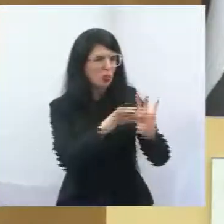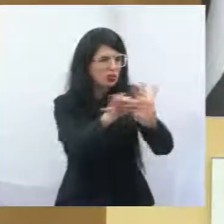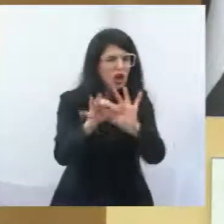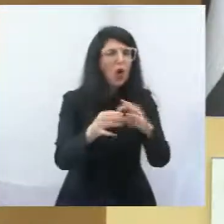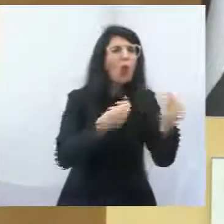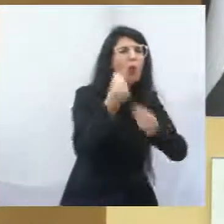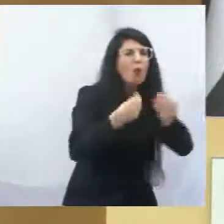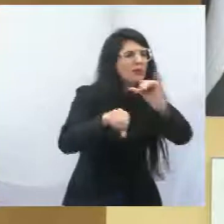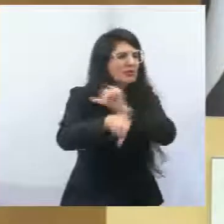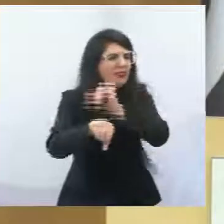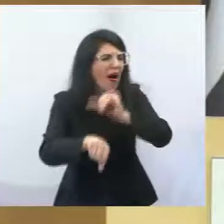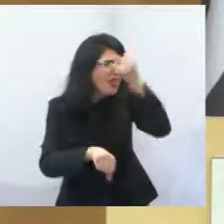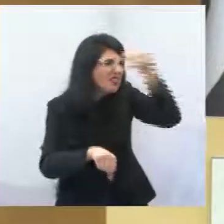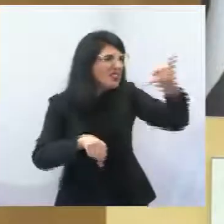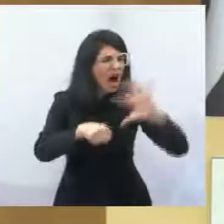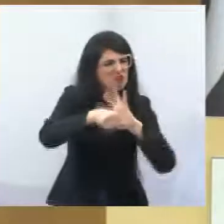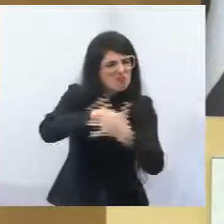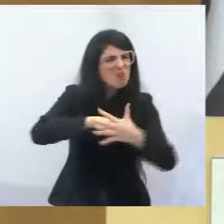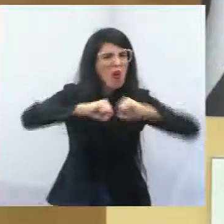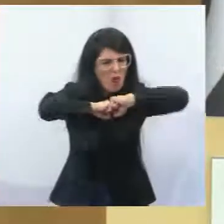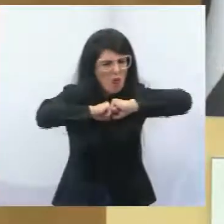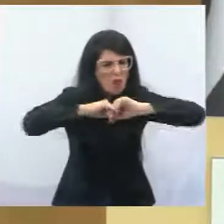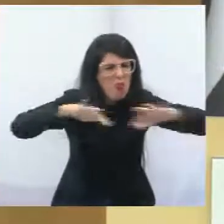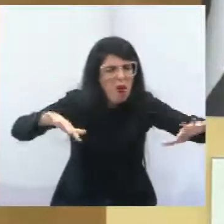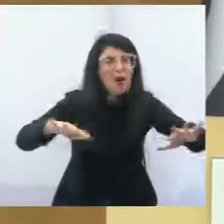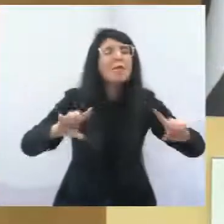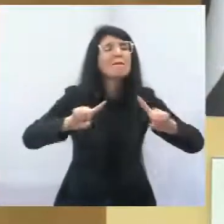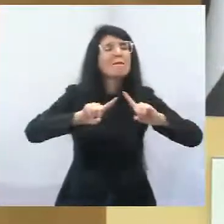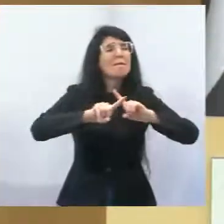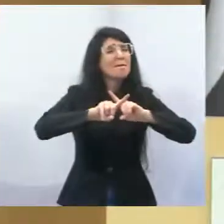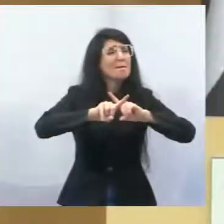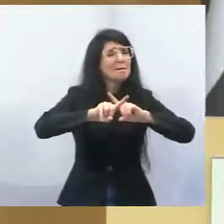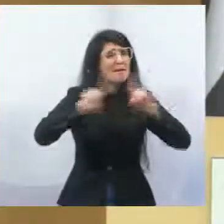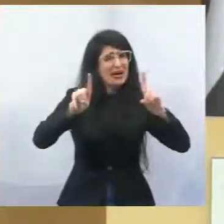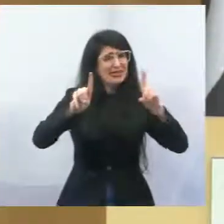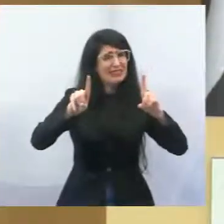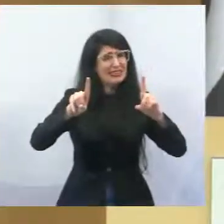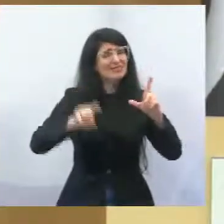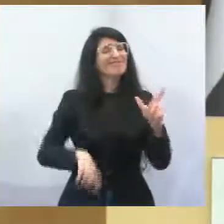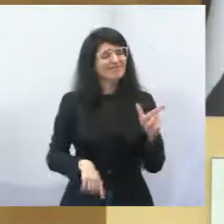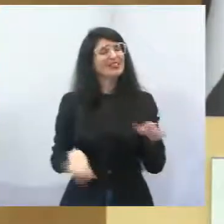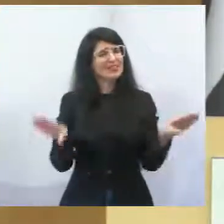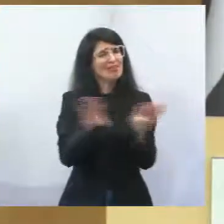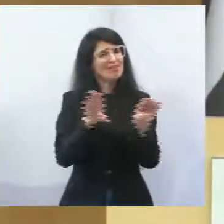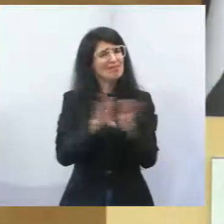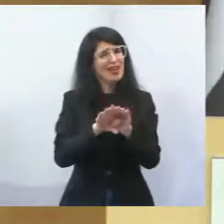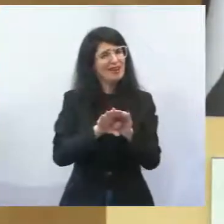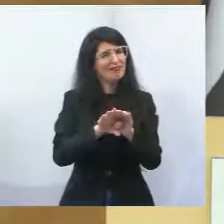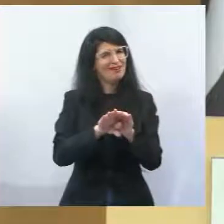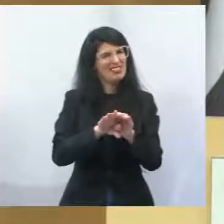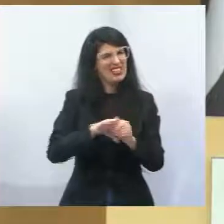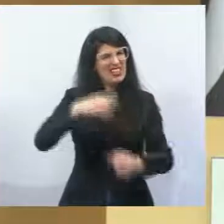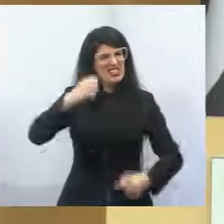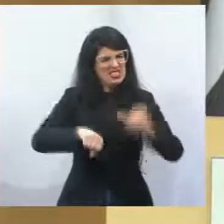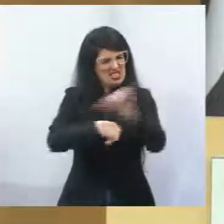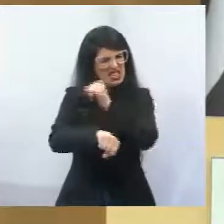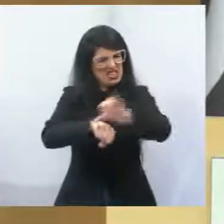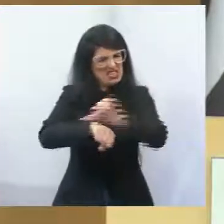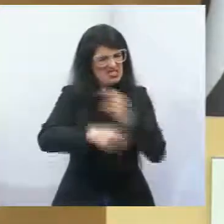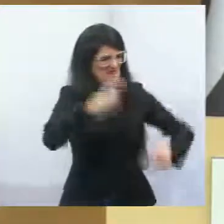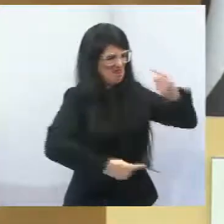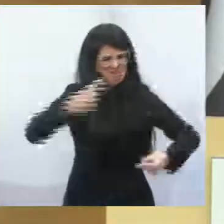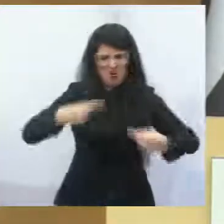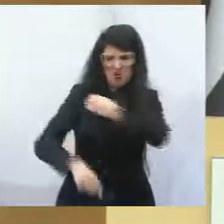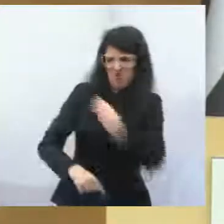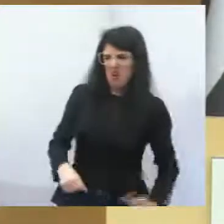essa pandemia, houve, nesse processo, uma disputa política. E aí o governo federal fala uma